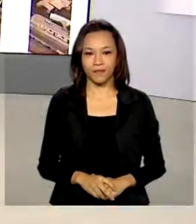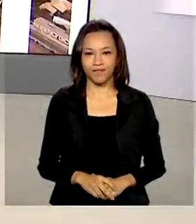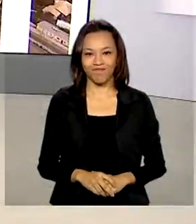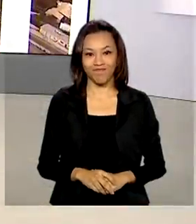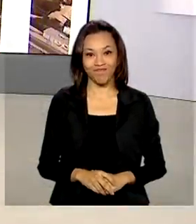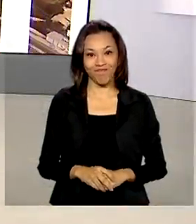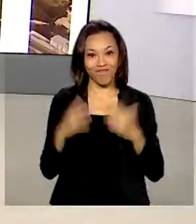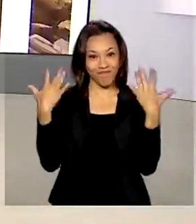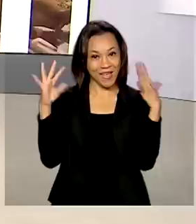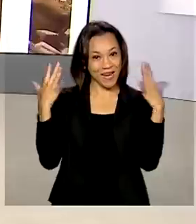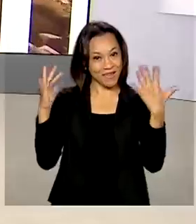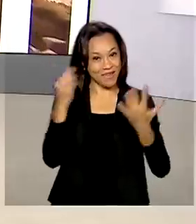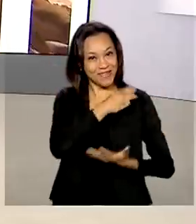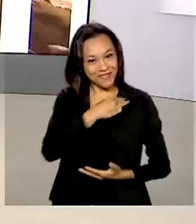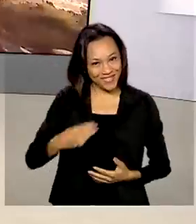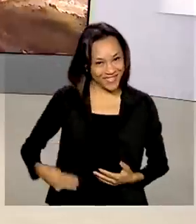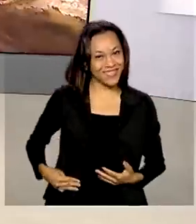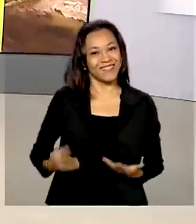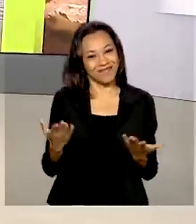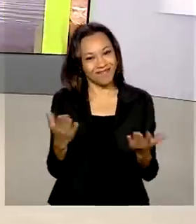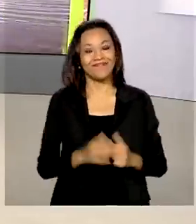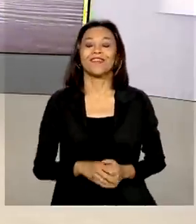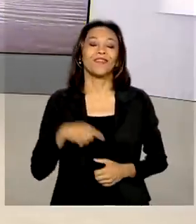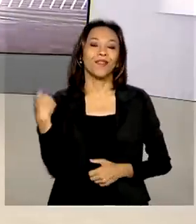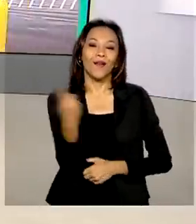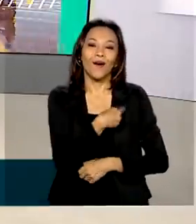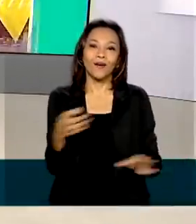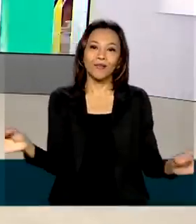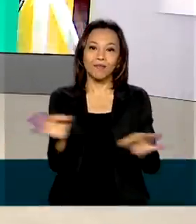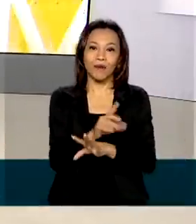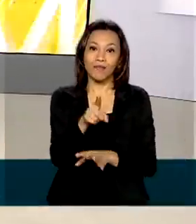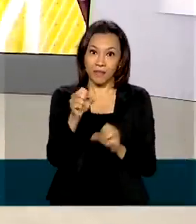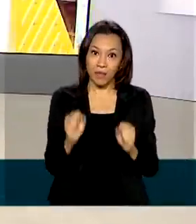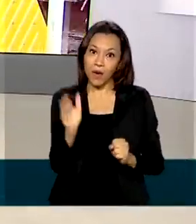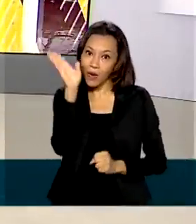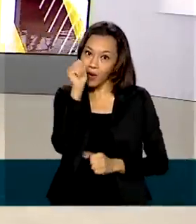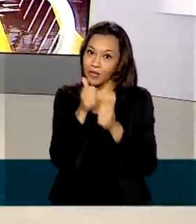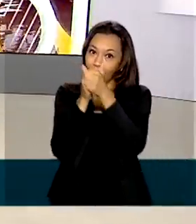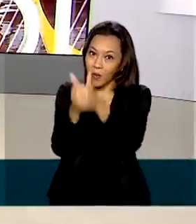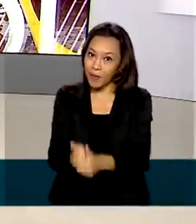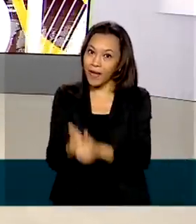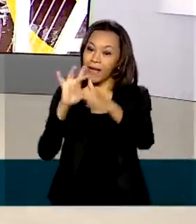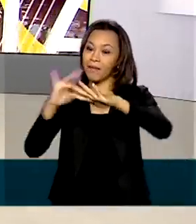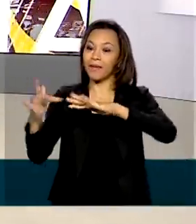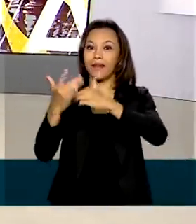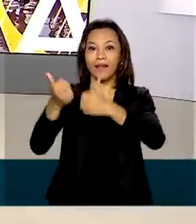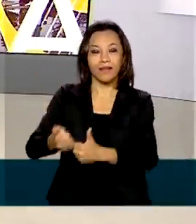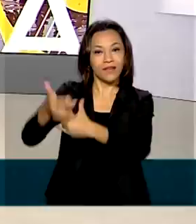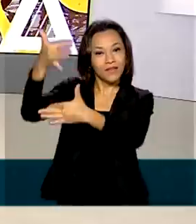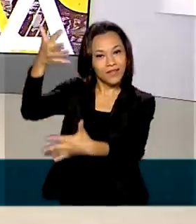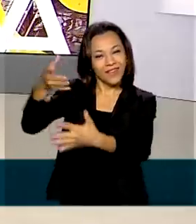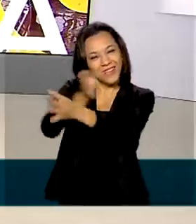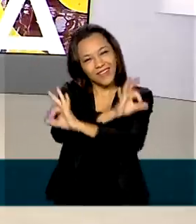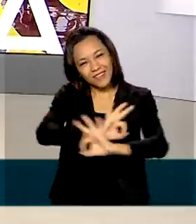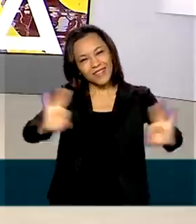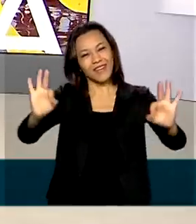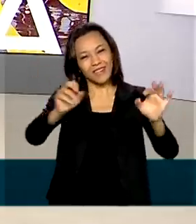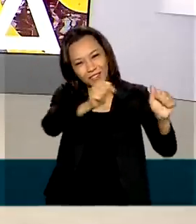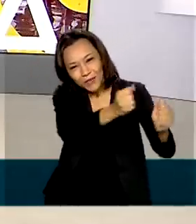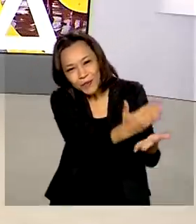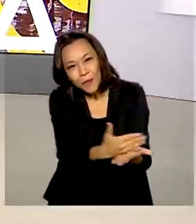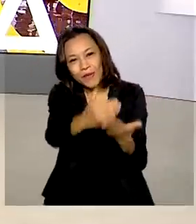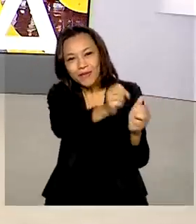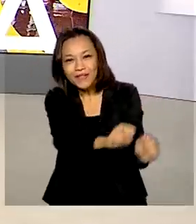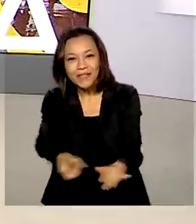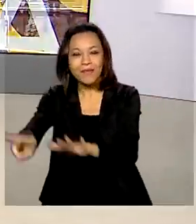Parabéns, ministro, pelo dia do astronauta. Olha, o Brasil em Dia fica por aqui. Você pode nos acompanhar também pelas redes sociais. Excelente início de semana para